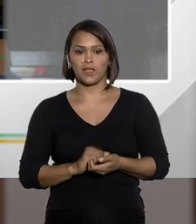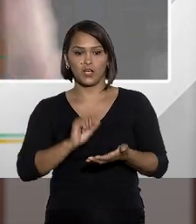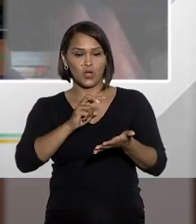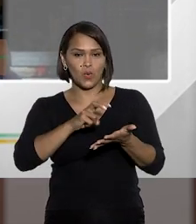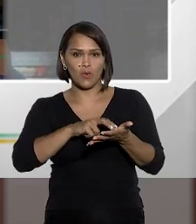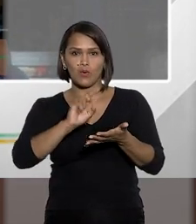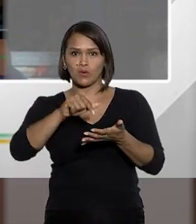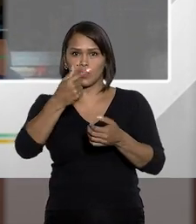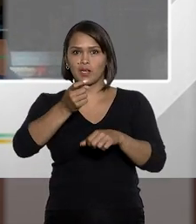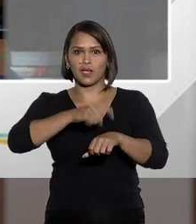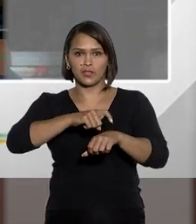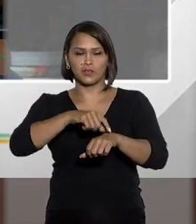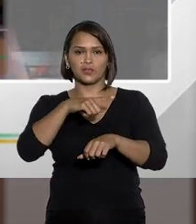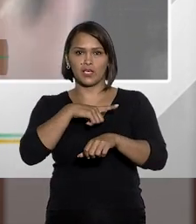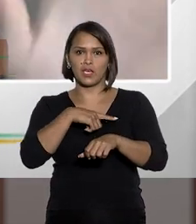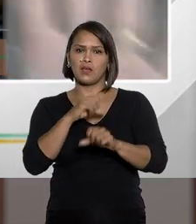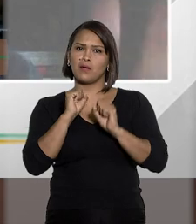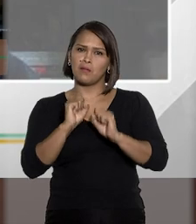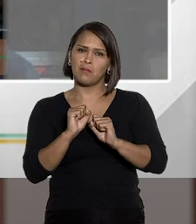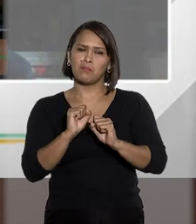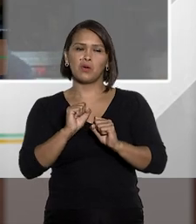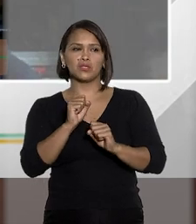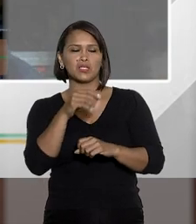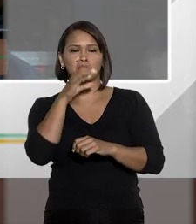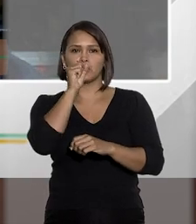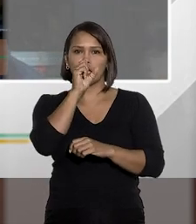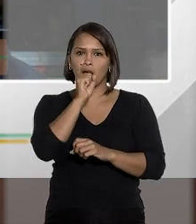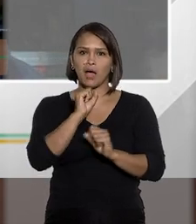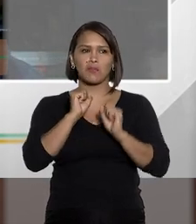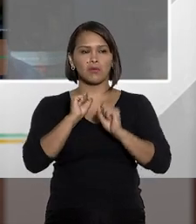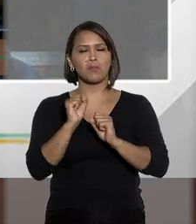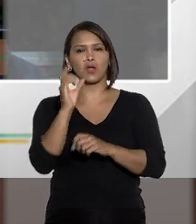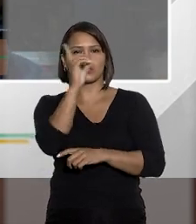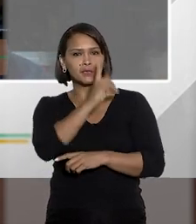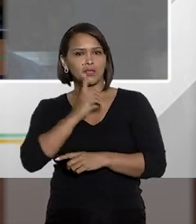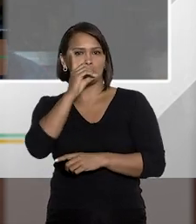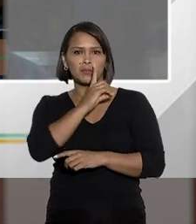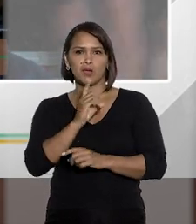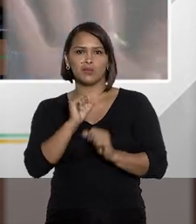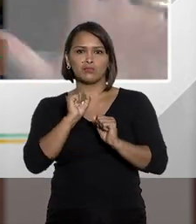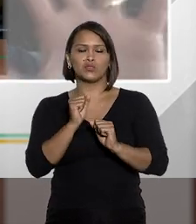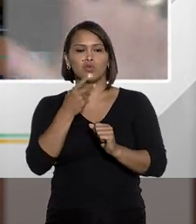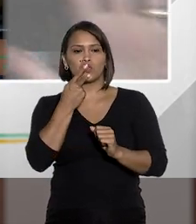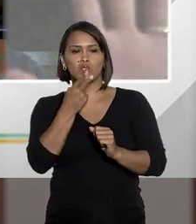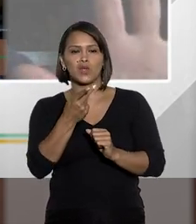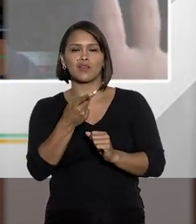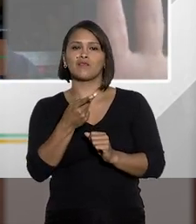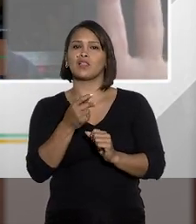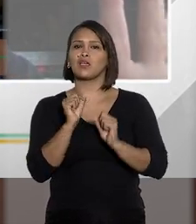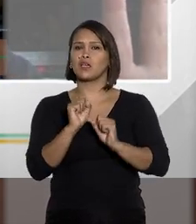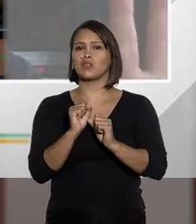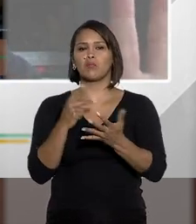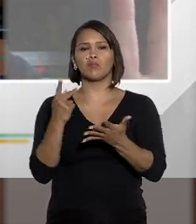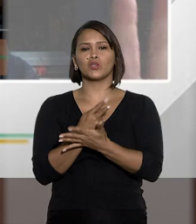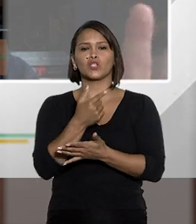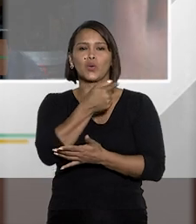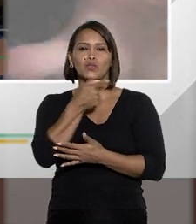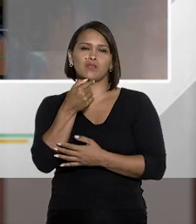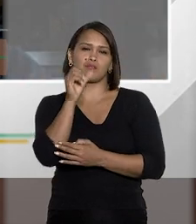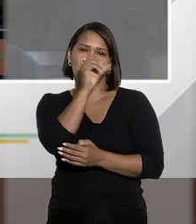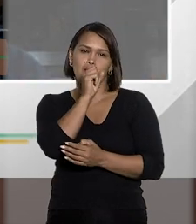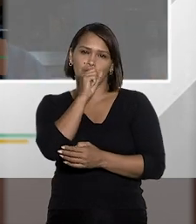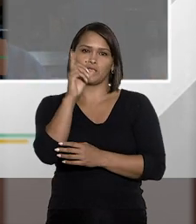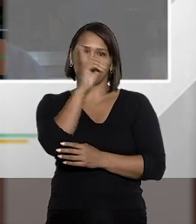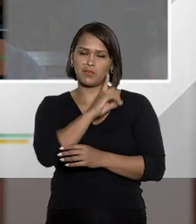seguinte, no primeiro horário útil seguinte. Que pode ser um sábado, pode ser um domingo. Não estou aqui dizendo que não pode haver o